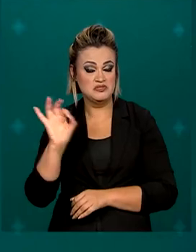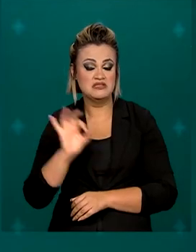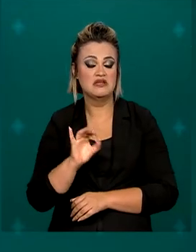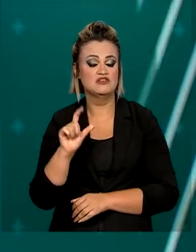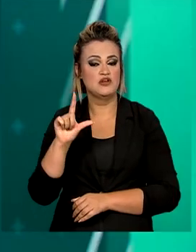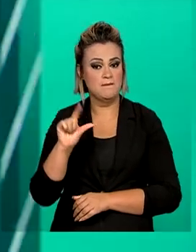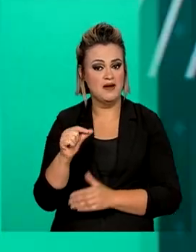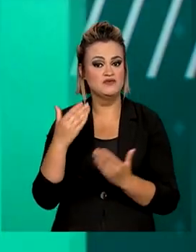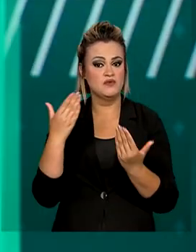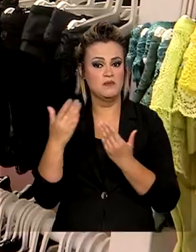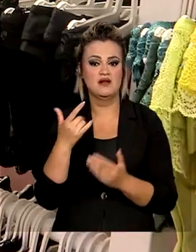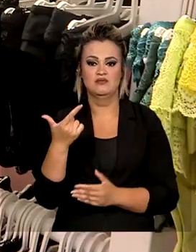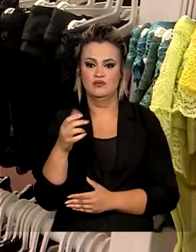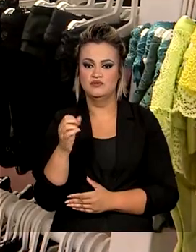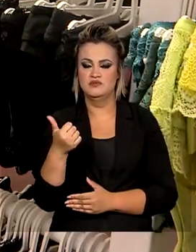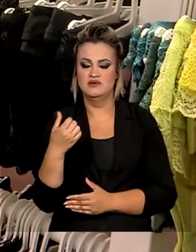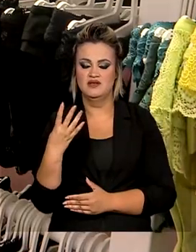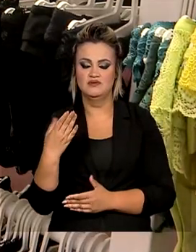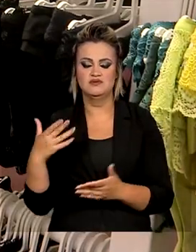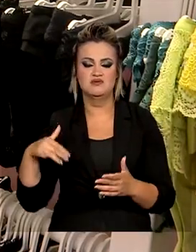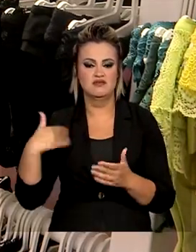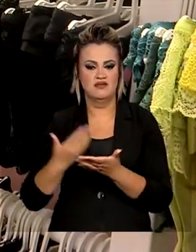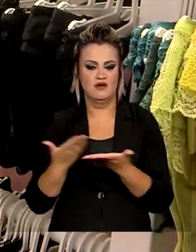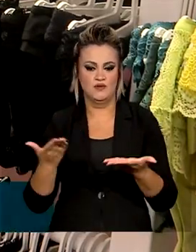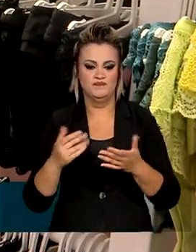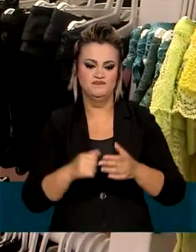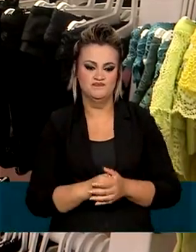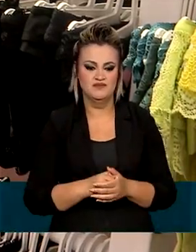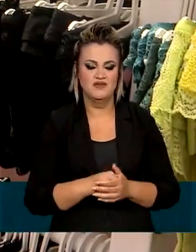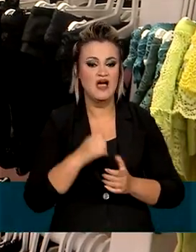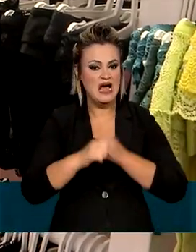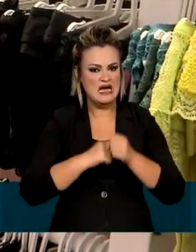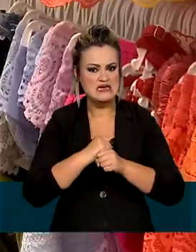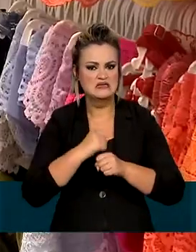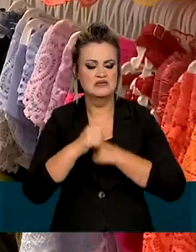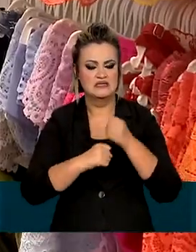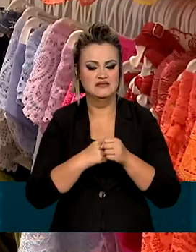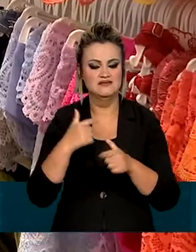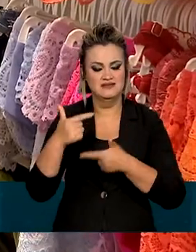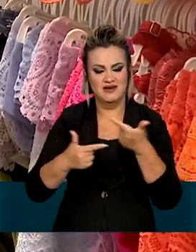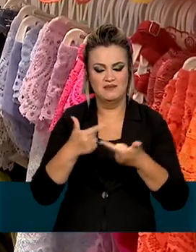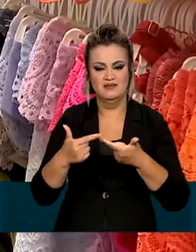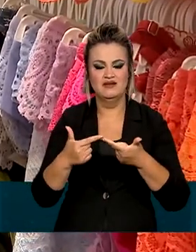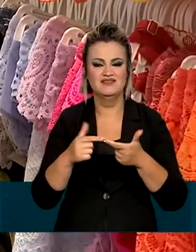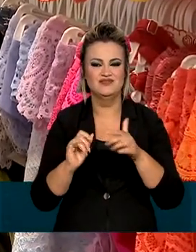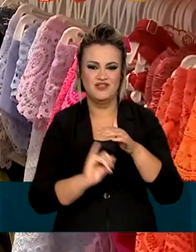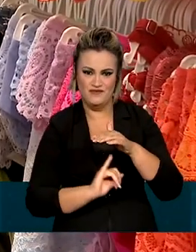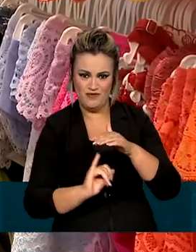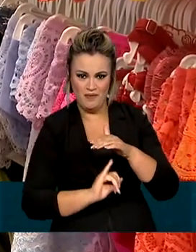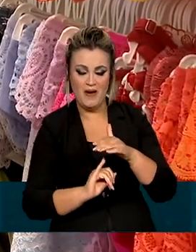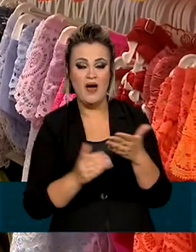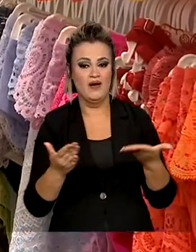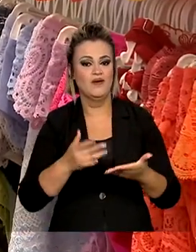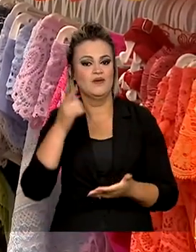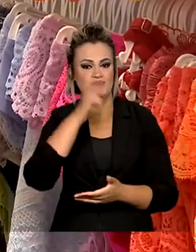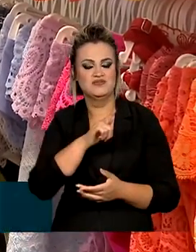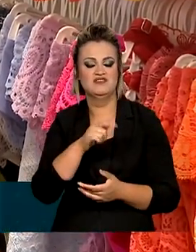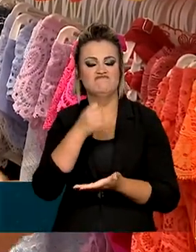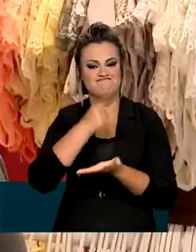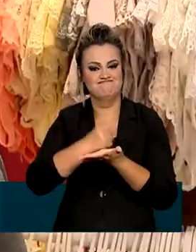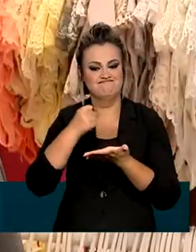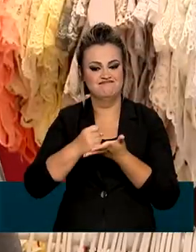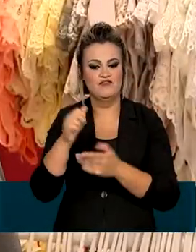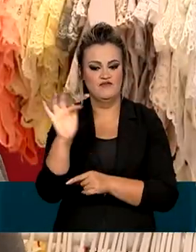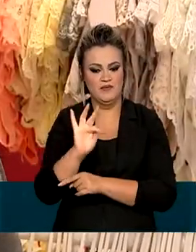2014. Depois de anos no mercado informal, Sinara conseguiu um emprego com carteira assinada.